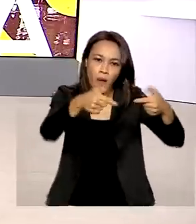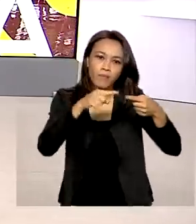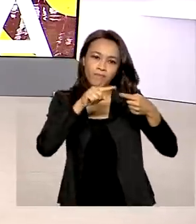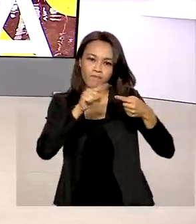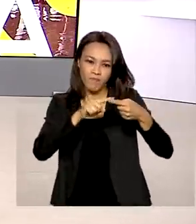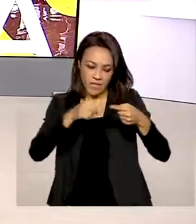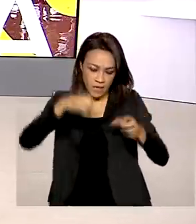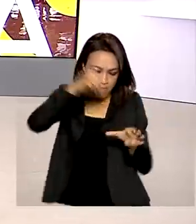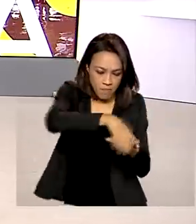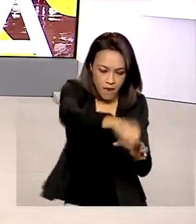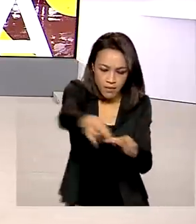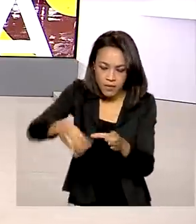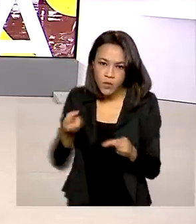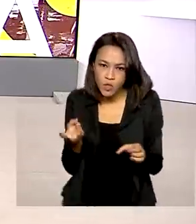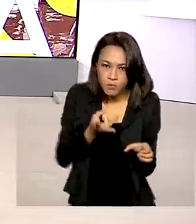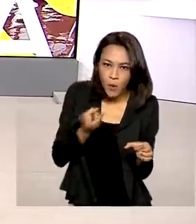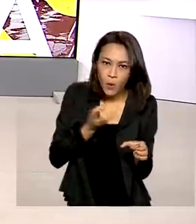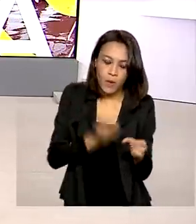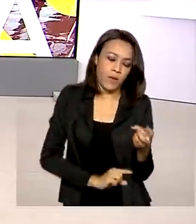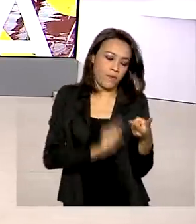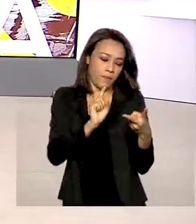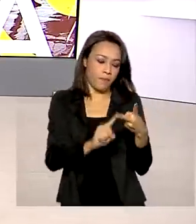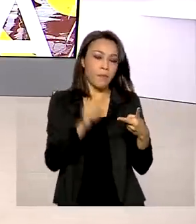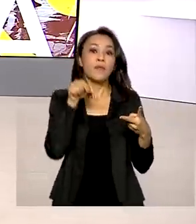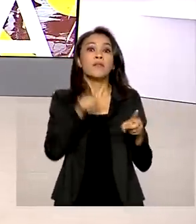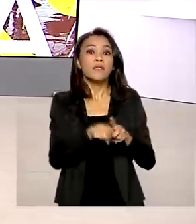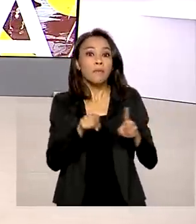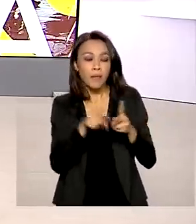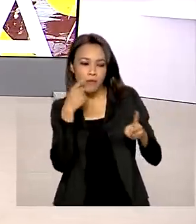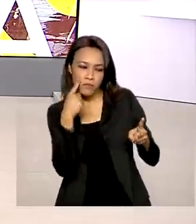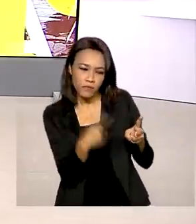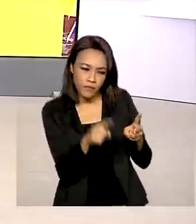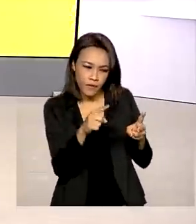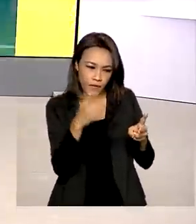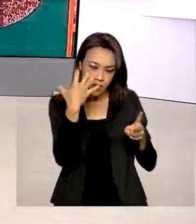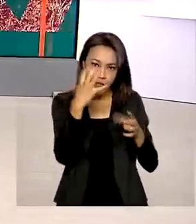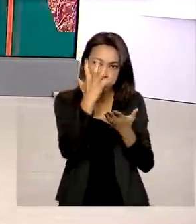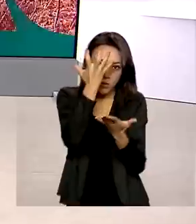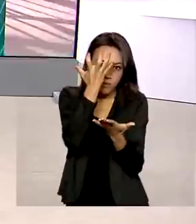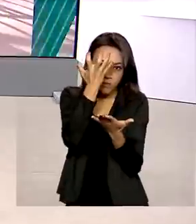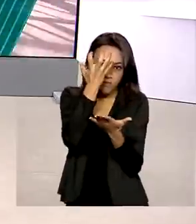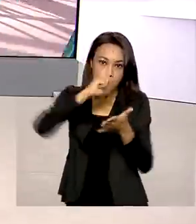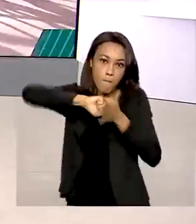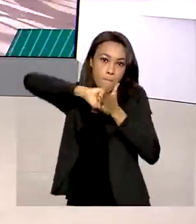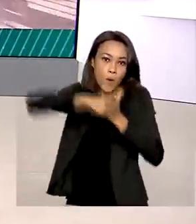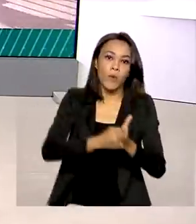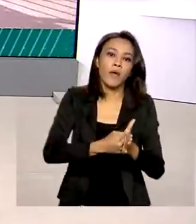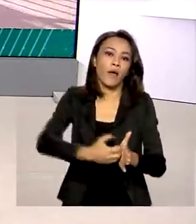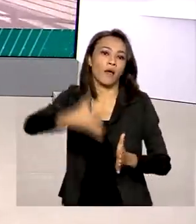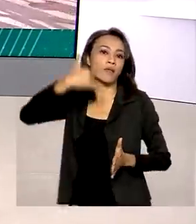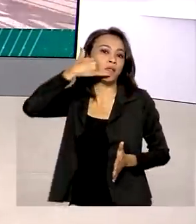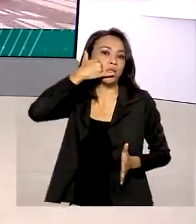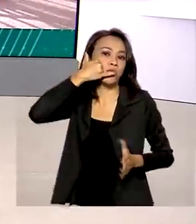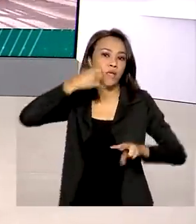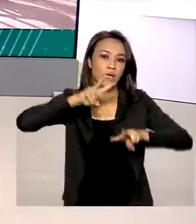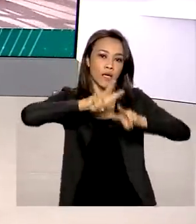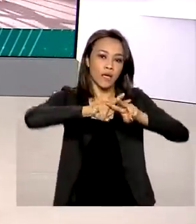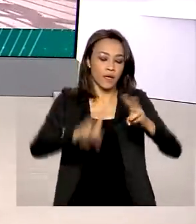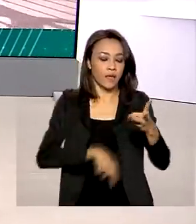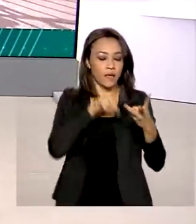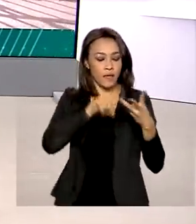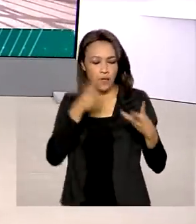plantações de maconha, identificar e inabilitar aparelhos celulares em presídios e identificar organizações